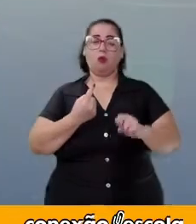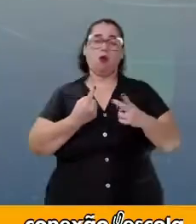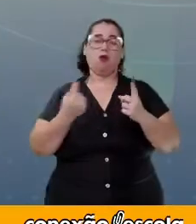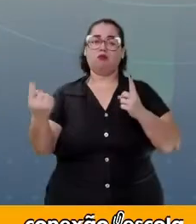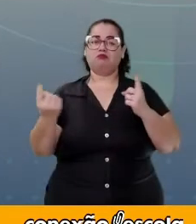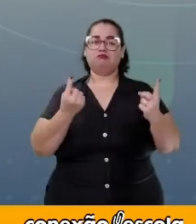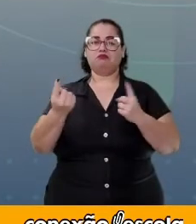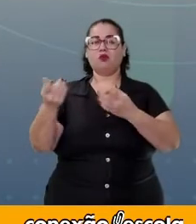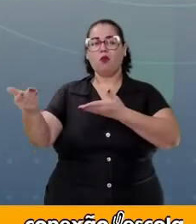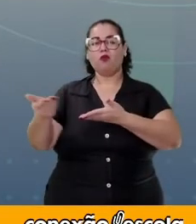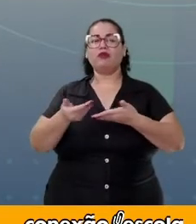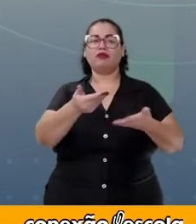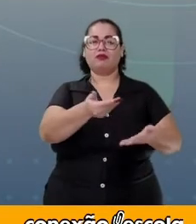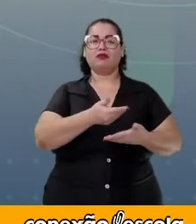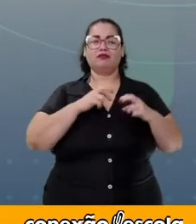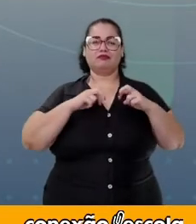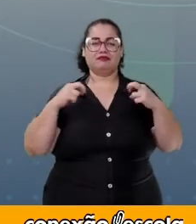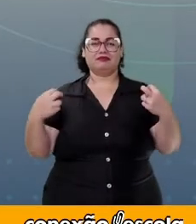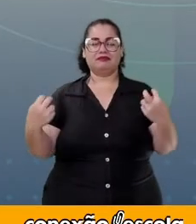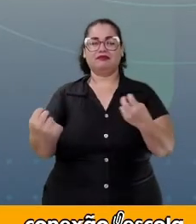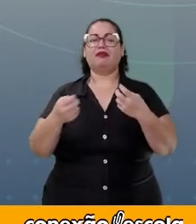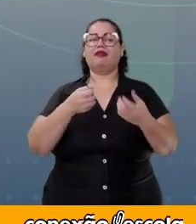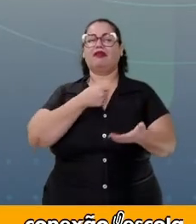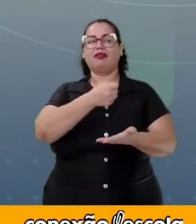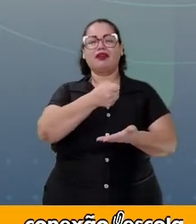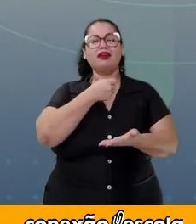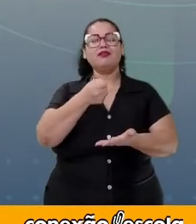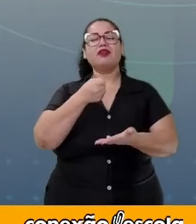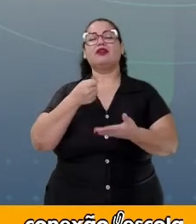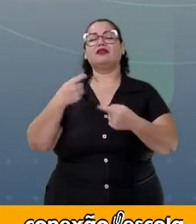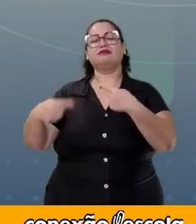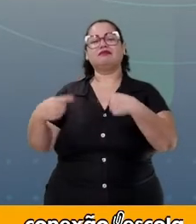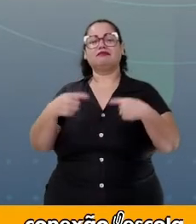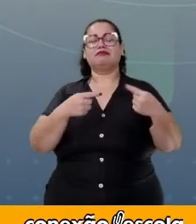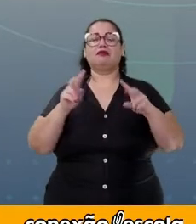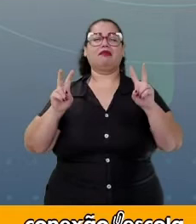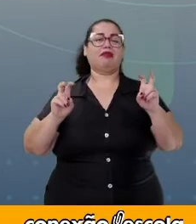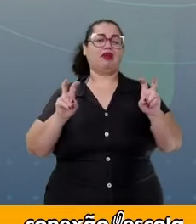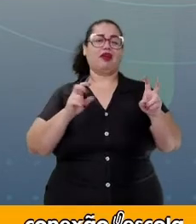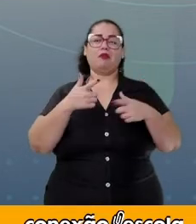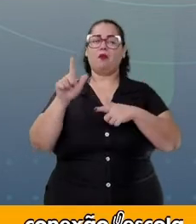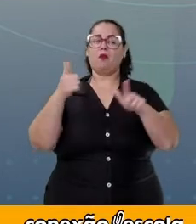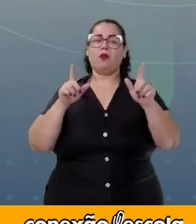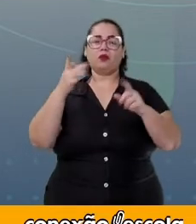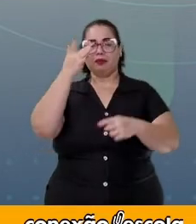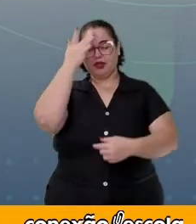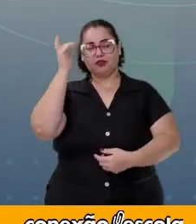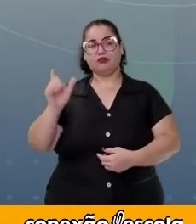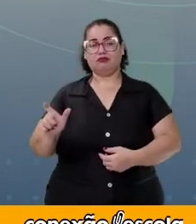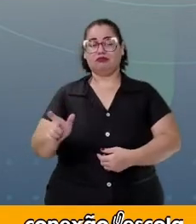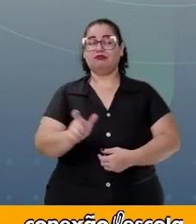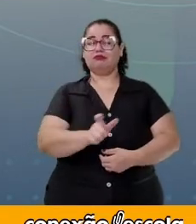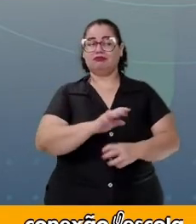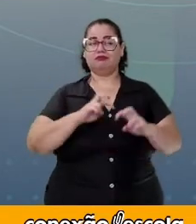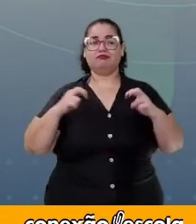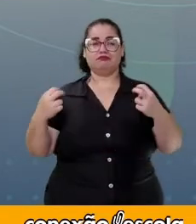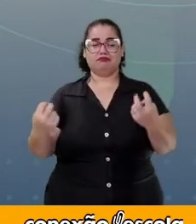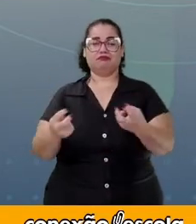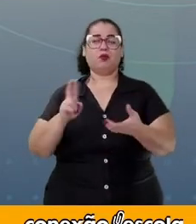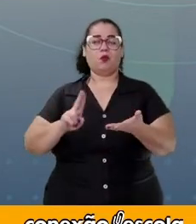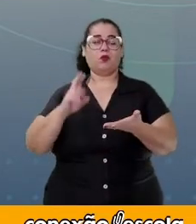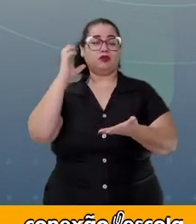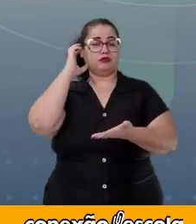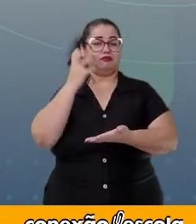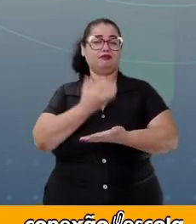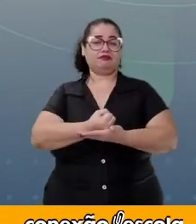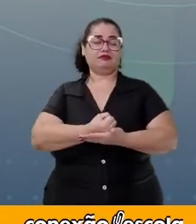trazer convidados para fazer entrevistas, ou discutir um tema com outras pessoas ali naquele podcast.